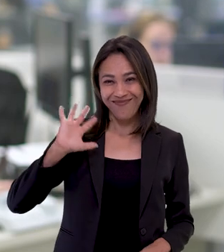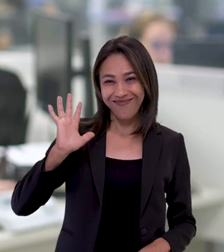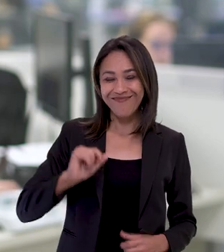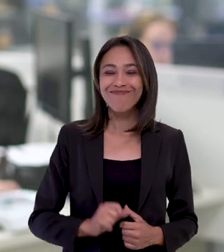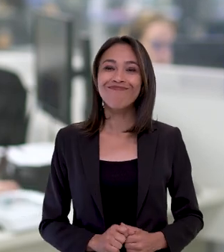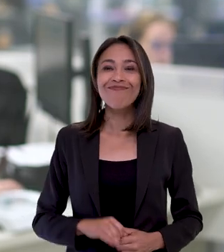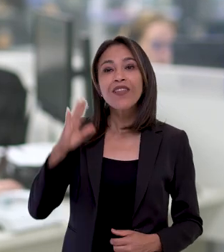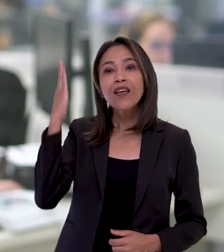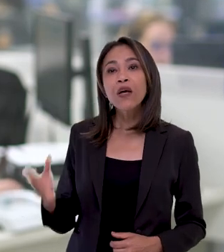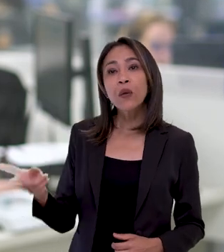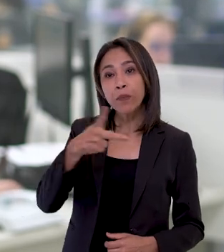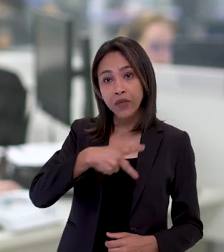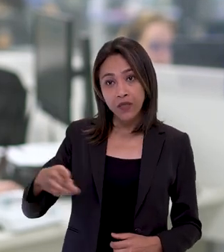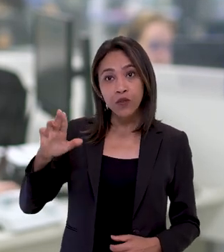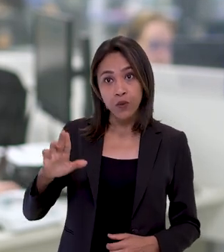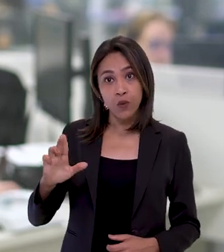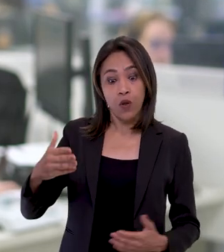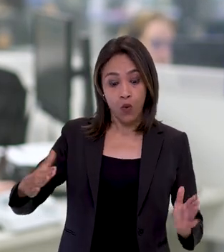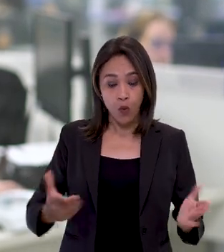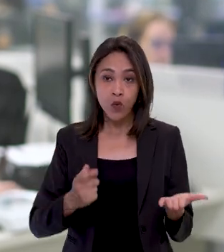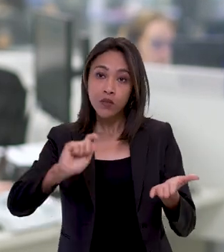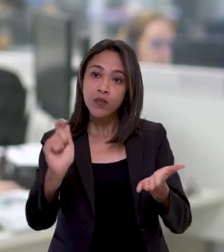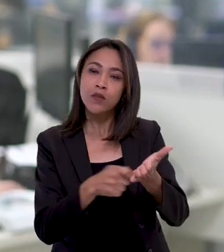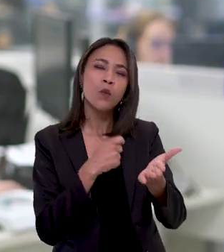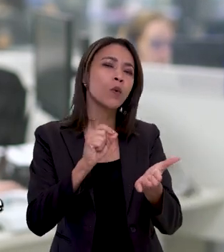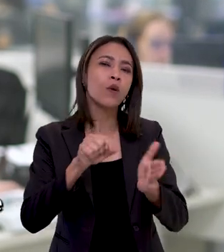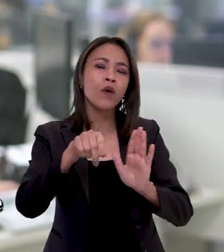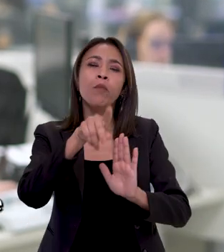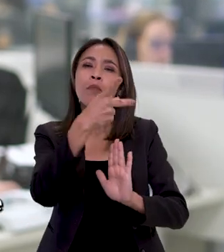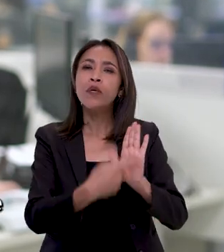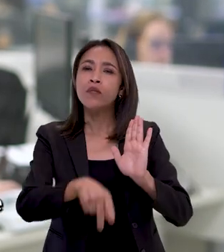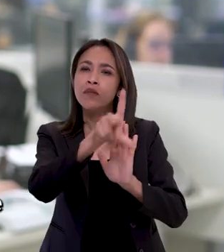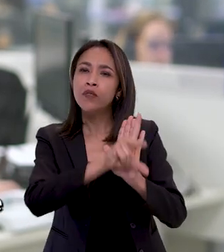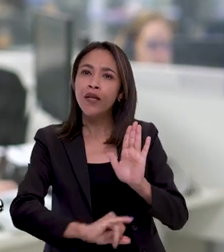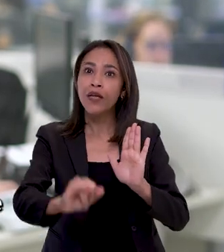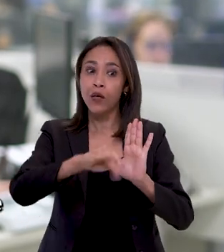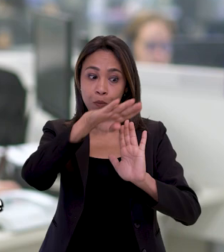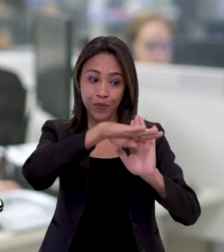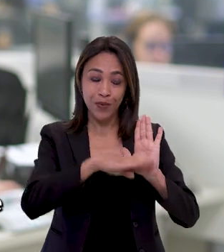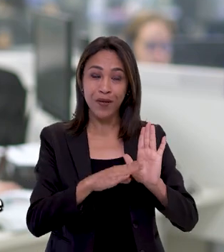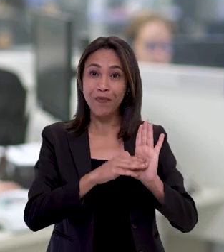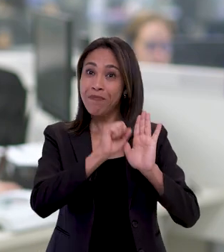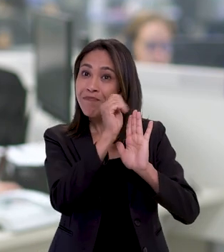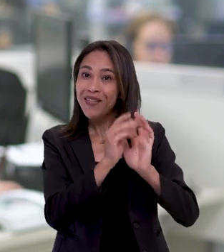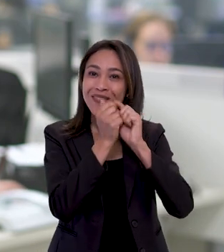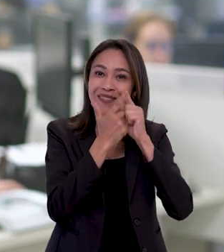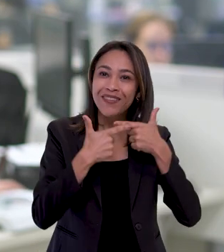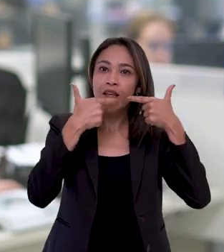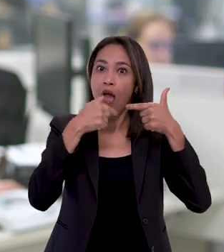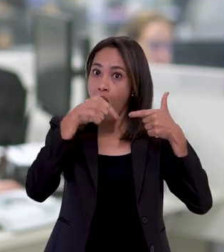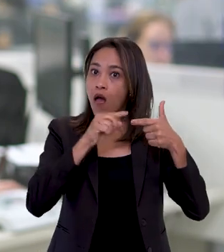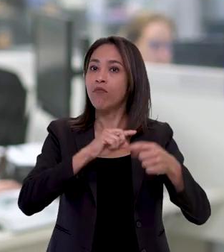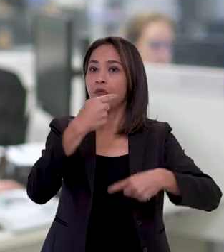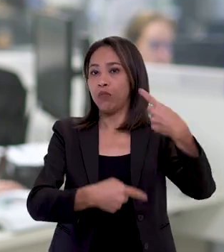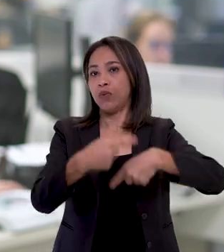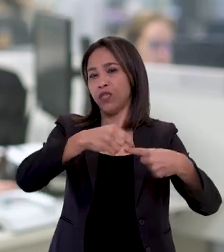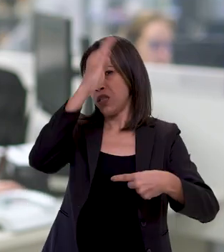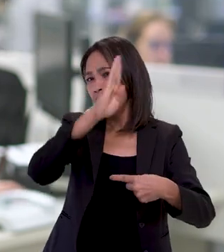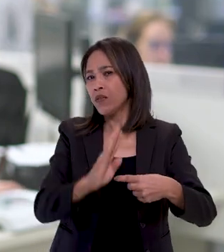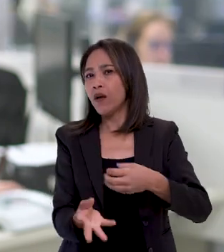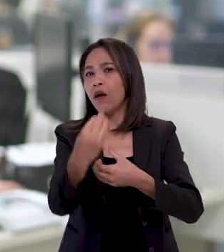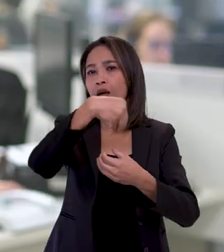Olá! O presidente Lula sancionou hoje projeto de lei que torna o programa Brasil Sorridente uma política nacional